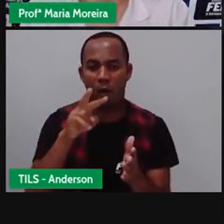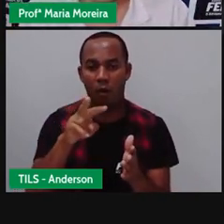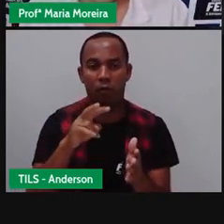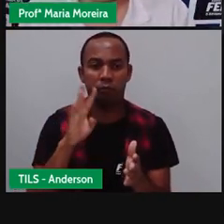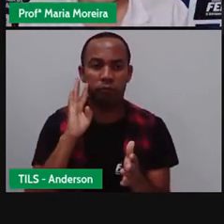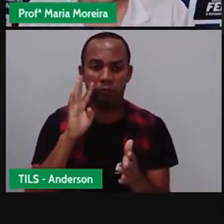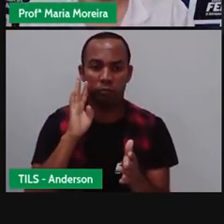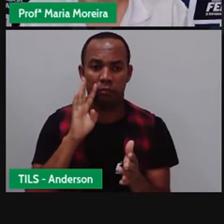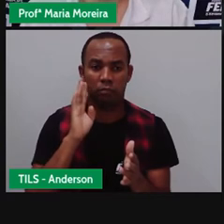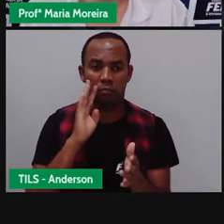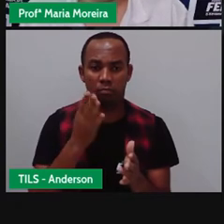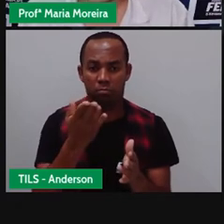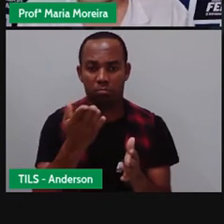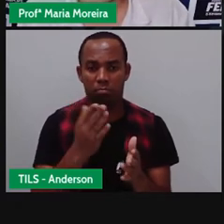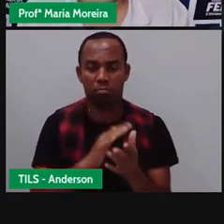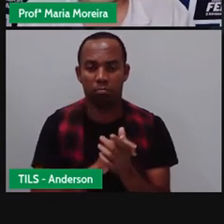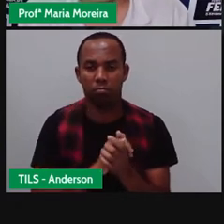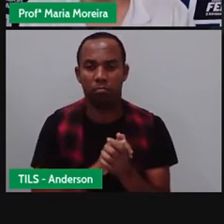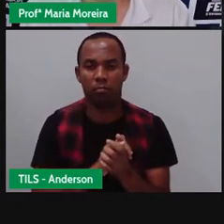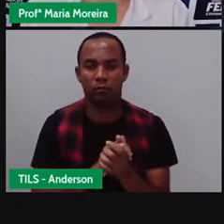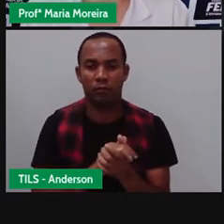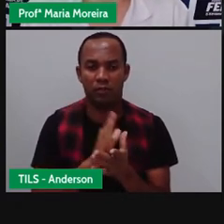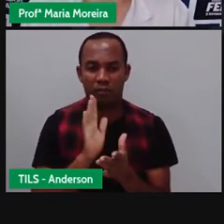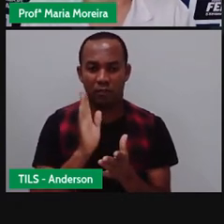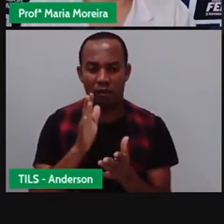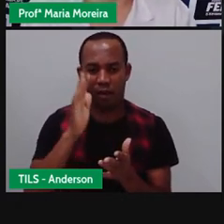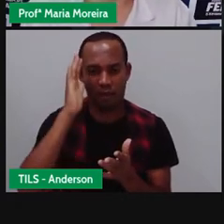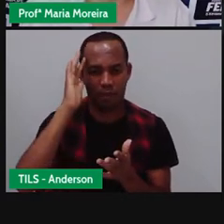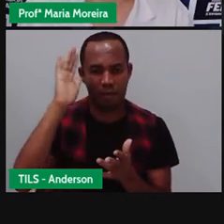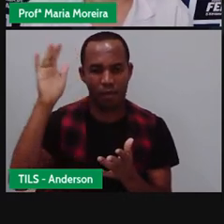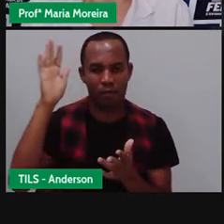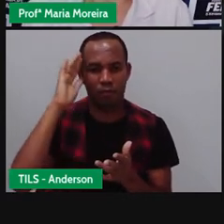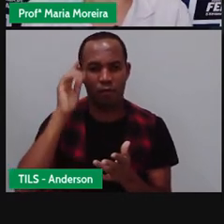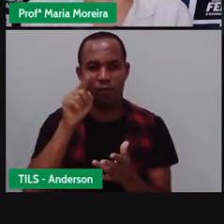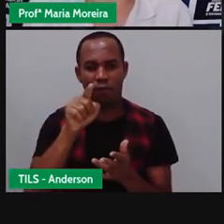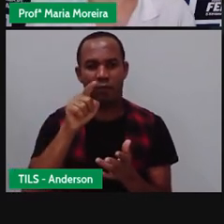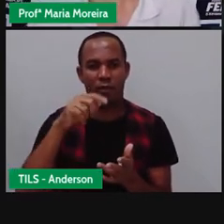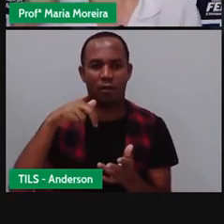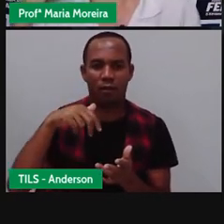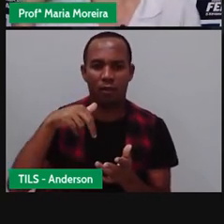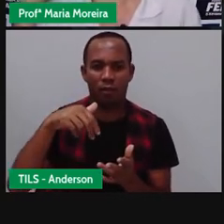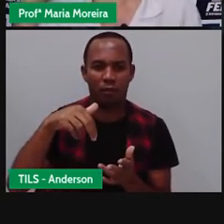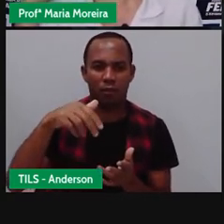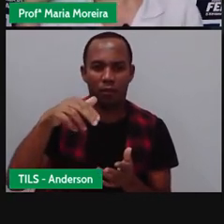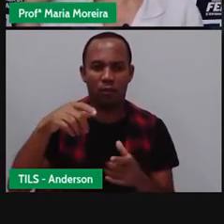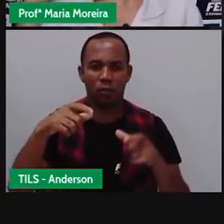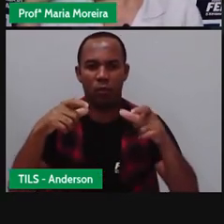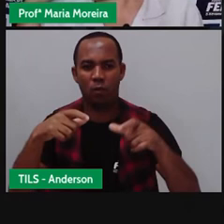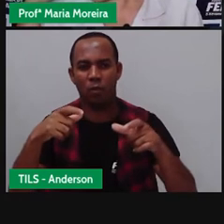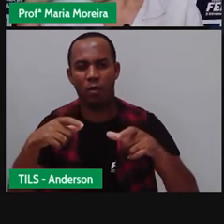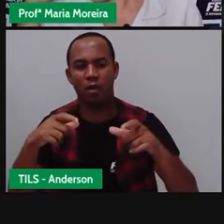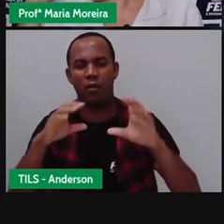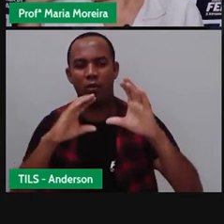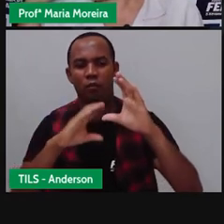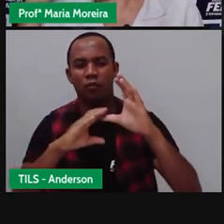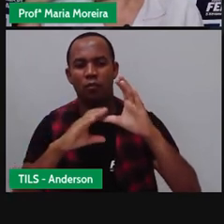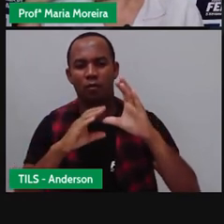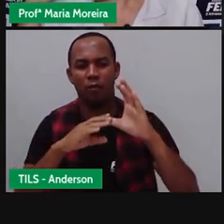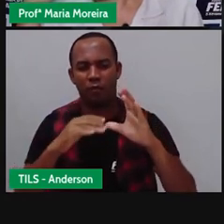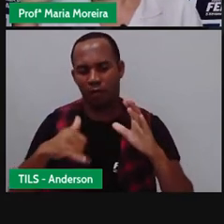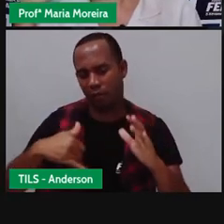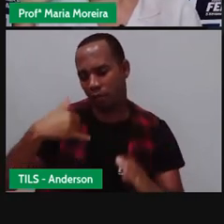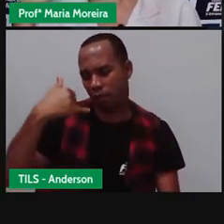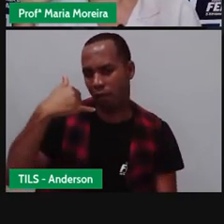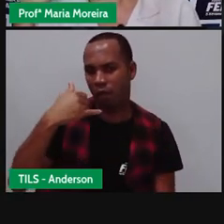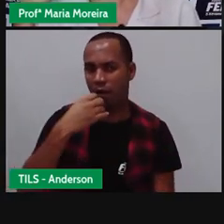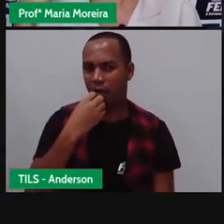fantástico esse aparelho celular. Já imaginou você andando no shopping, ó? Toga o seu telefone e você tira essa coisa maravilhosa